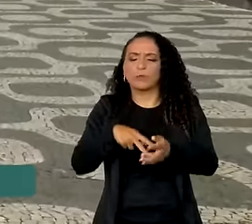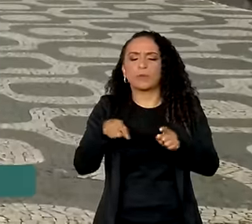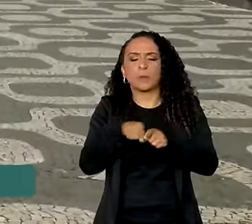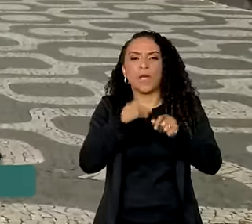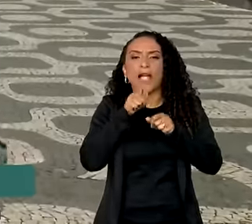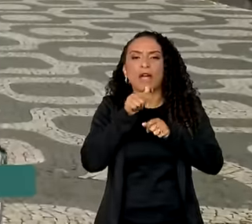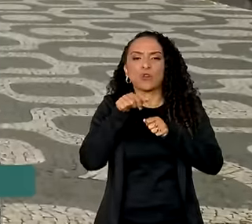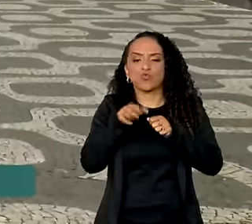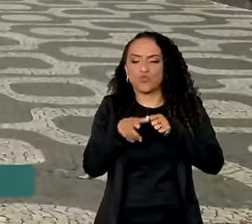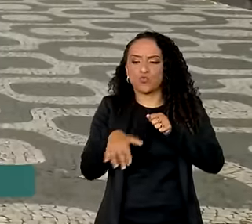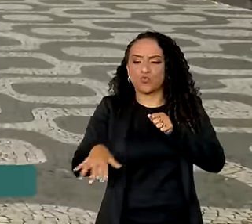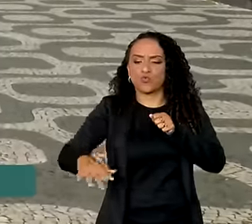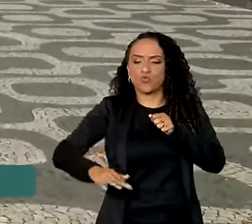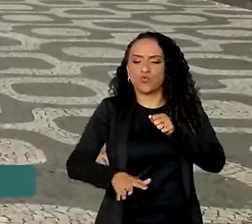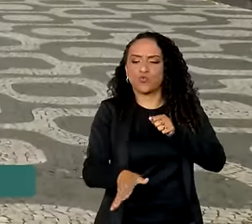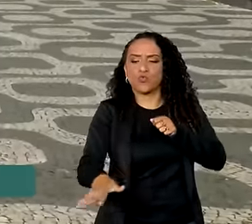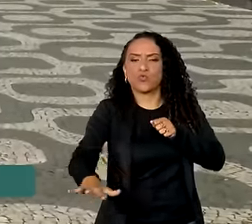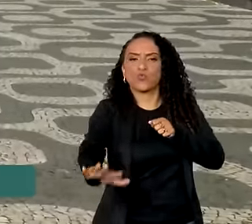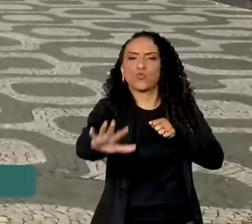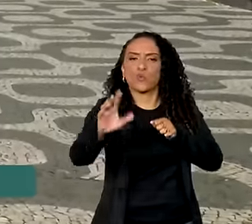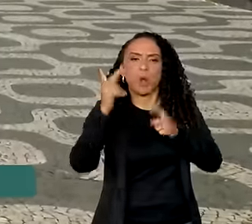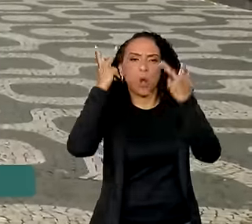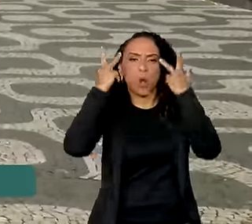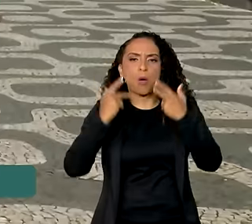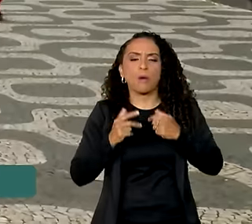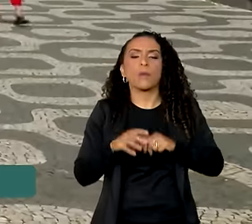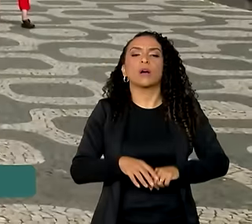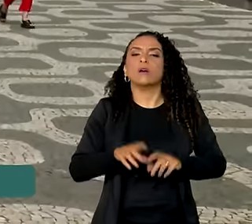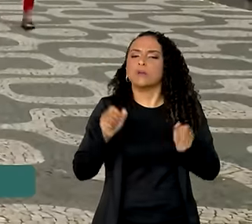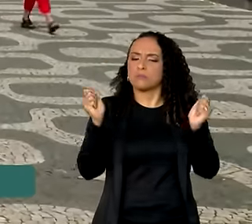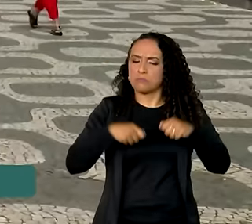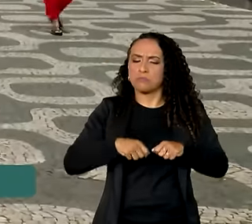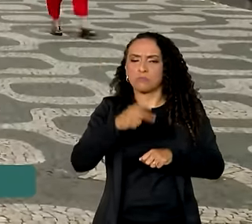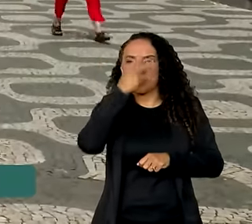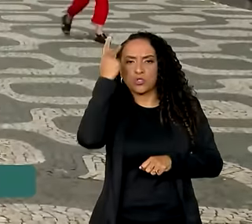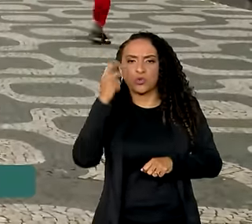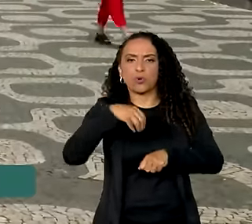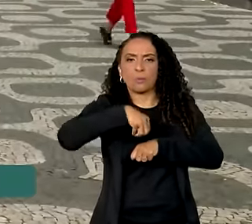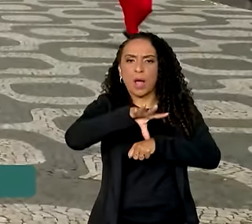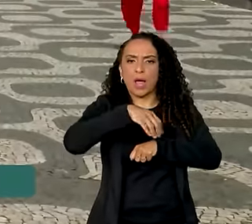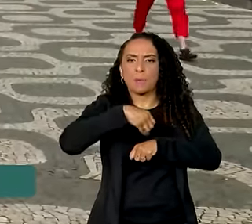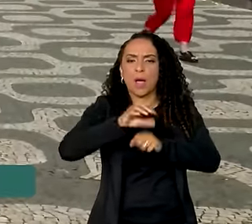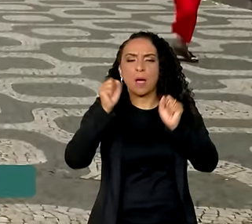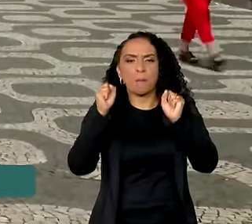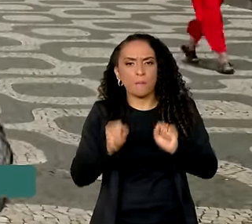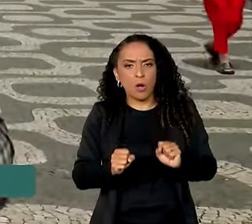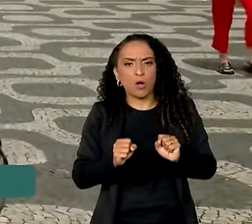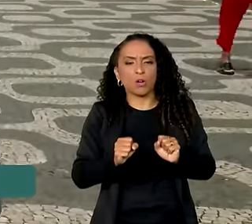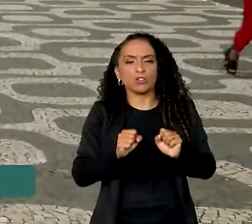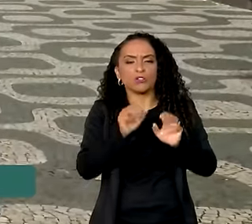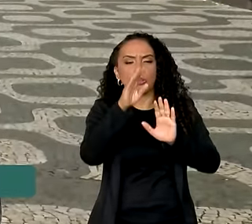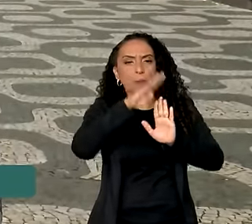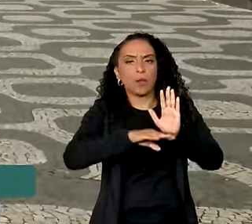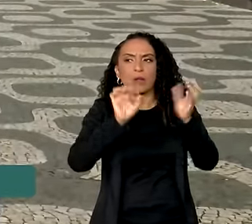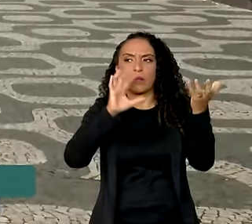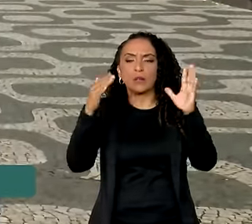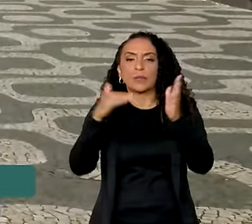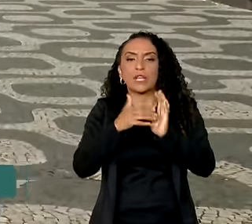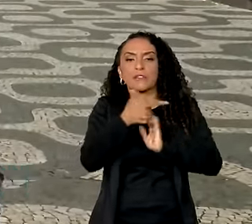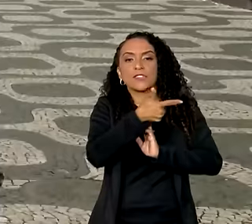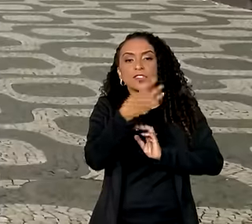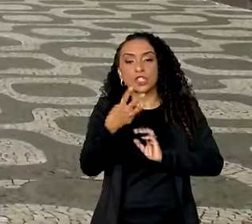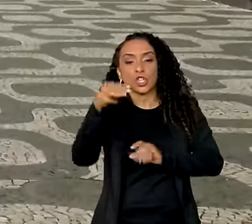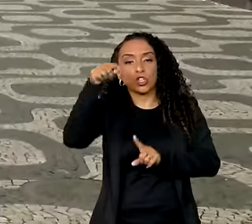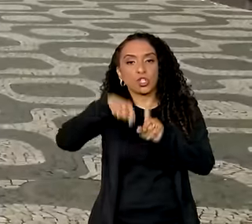de inundações e diversos outros cenários. As pessoas podem enviar as contribuições para o plano clima até o dia 23 de